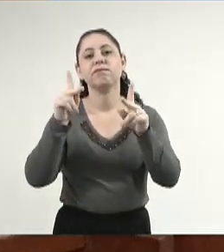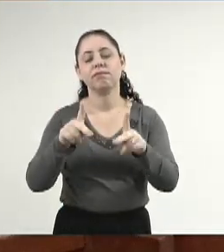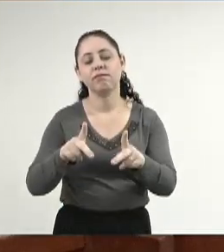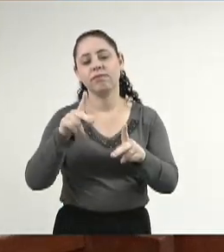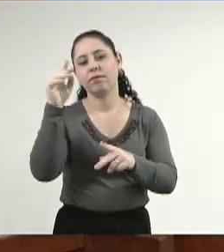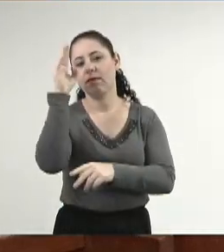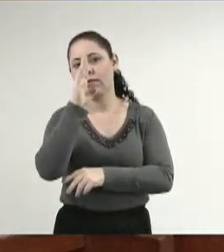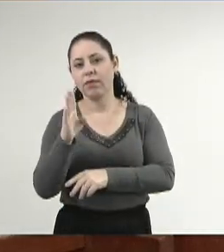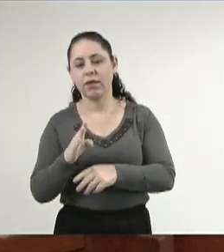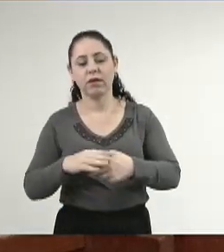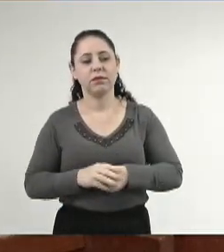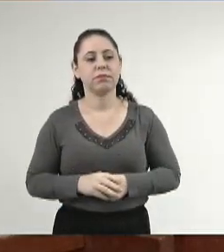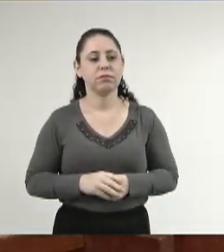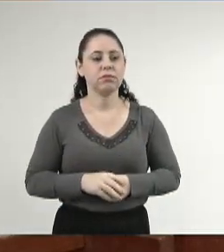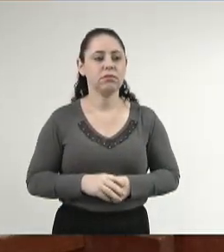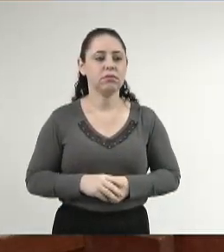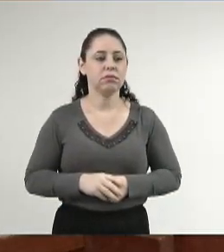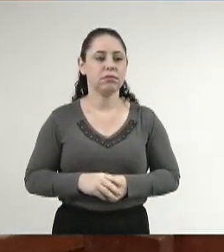brasileira.